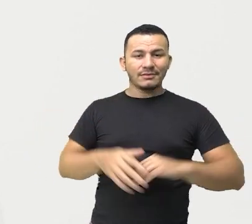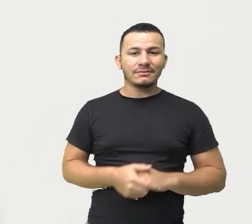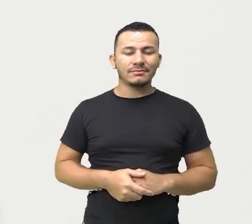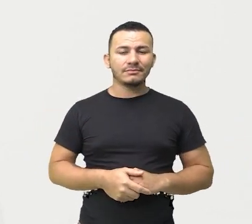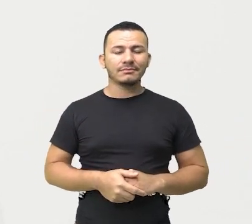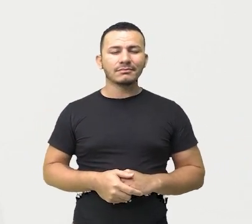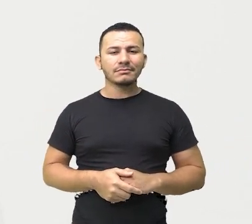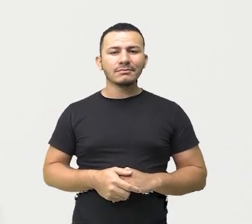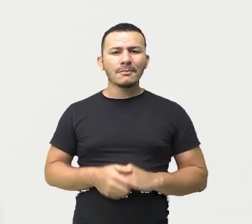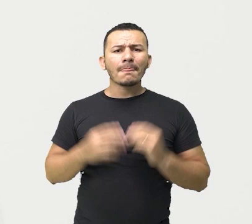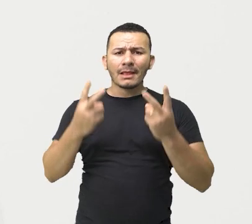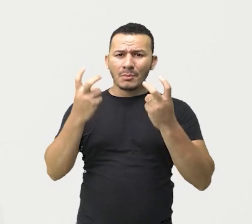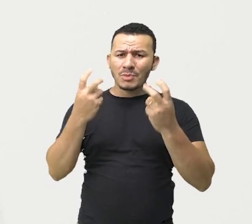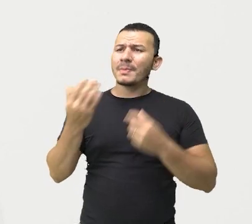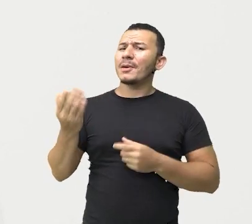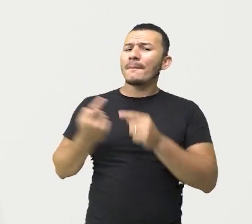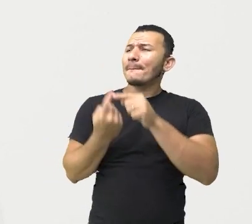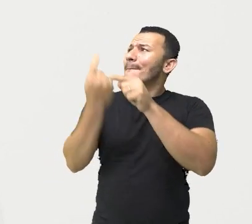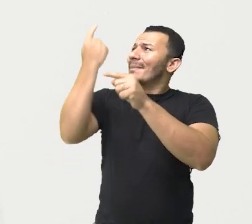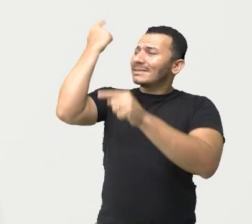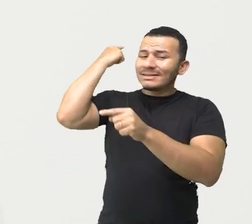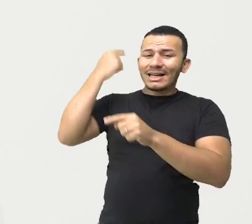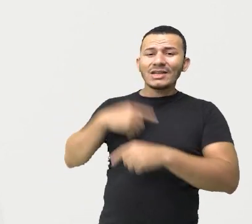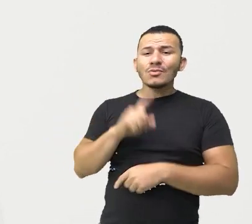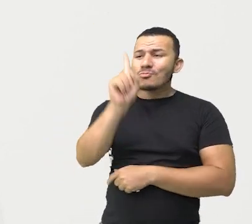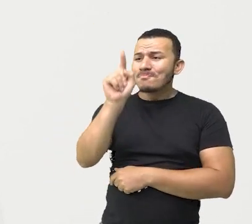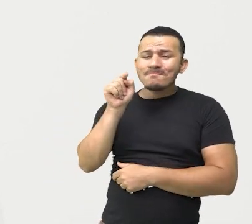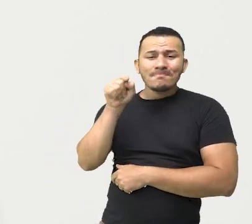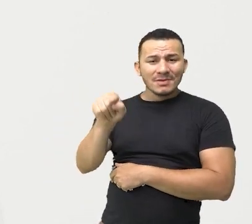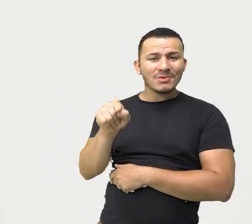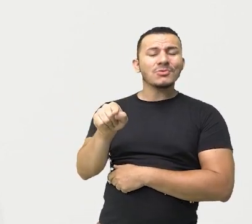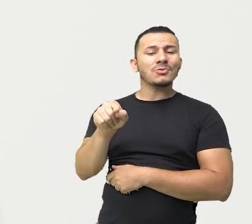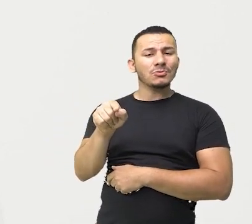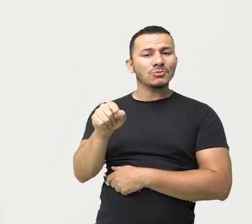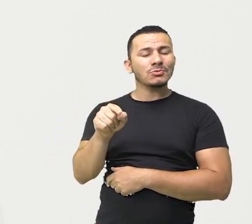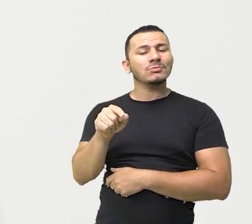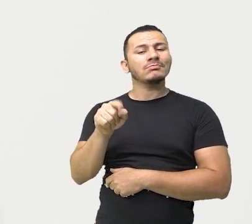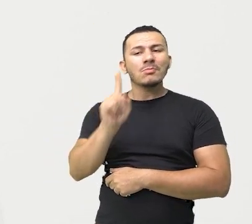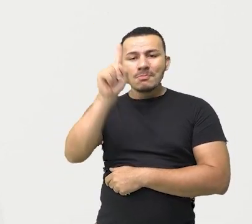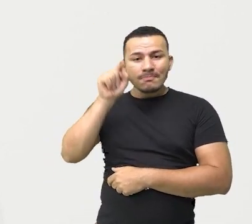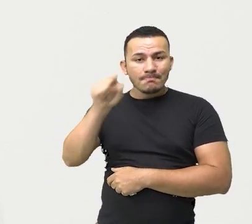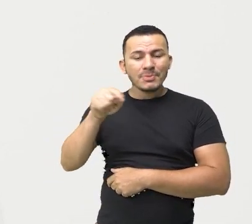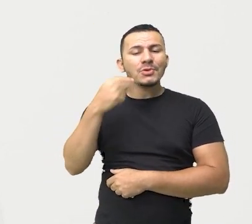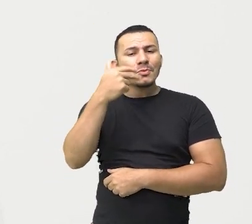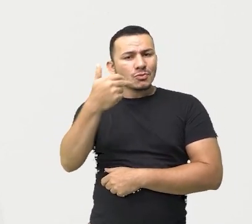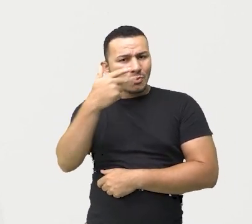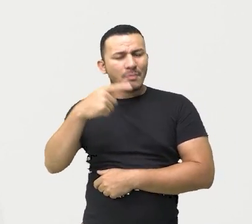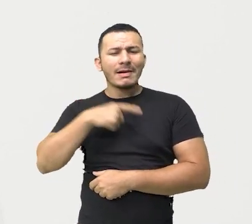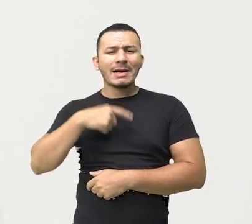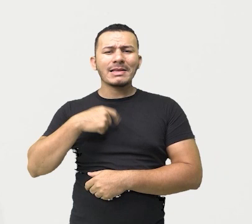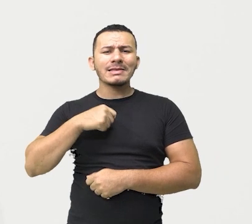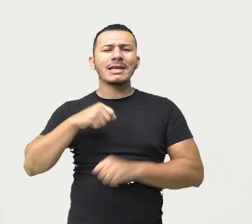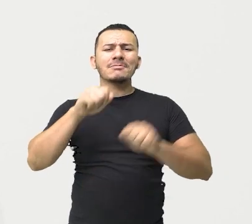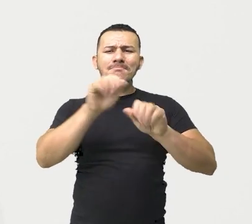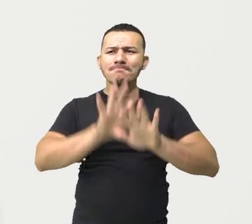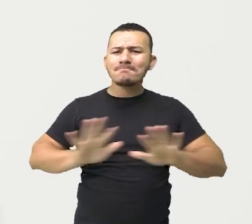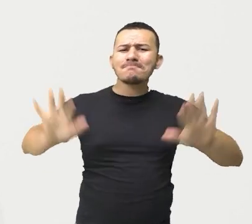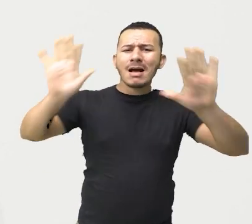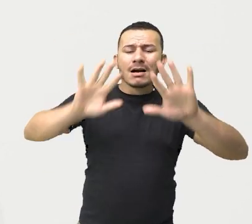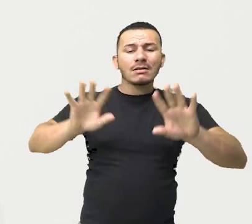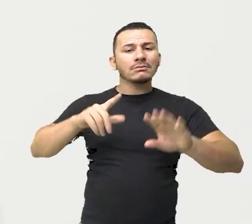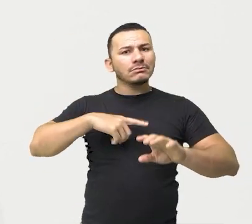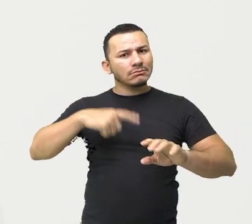Olha só a quantidade de língua que nós tínhamos antes, gente. Mais de mil, certo? Mais de mil idiomas. Então, eram muitas,